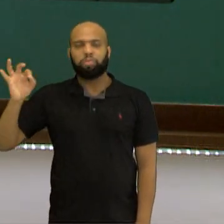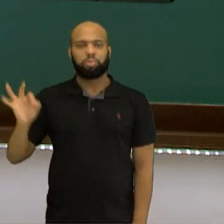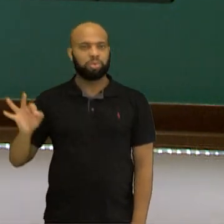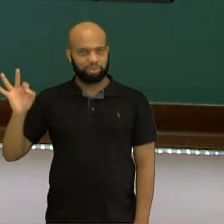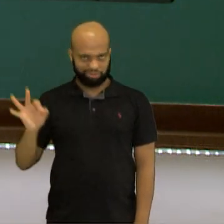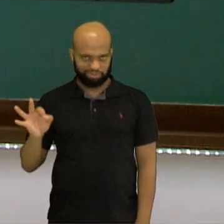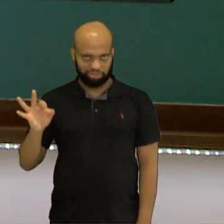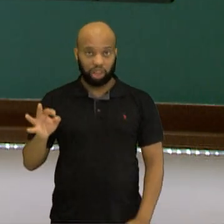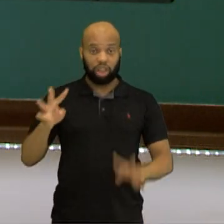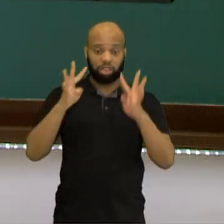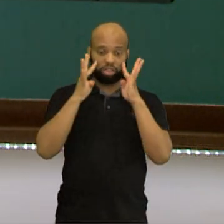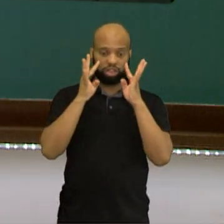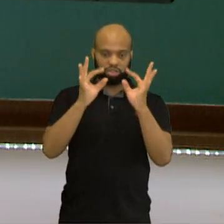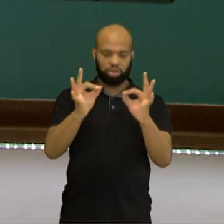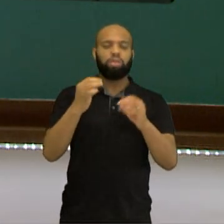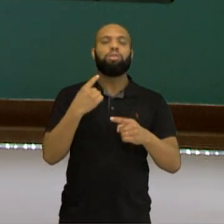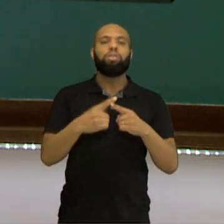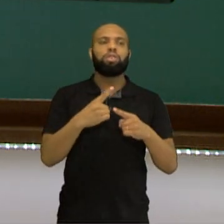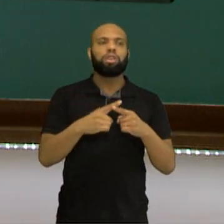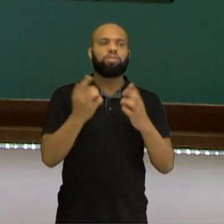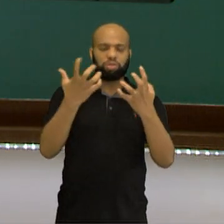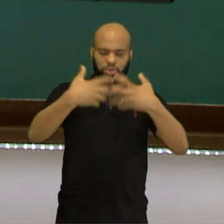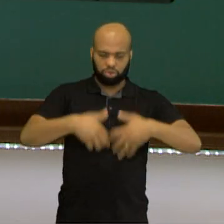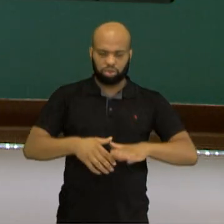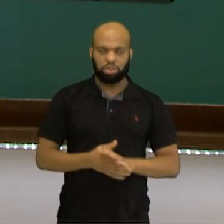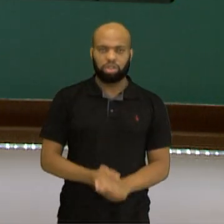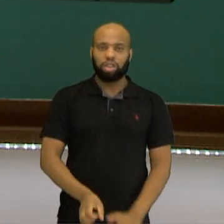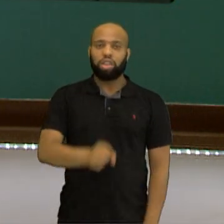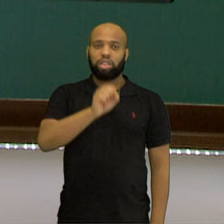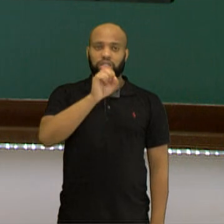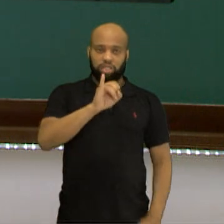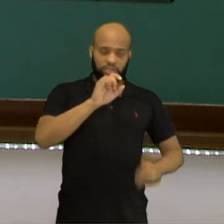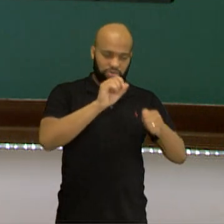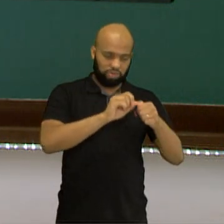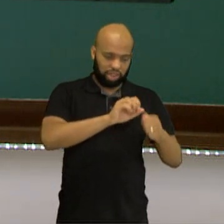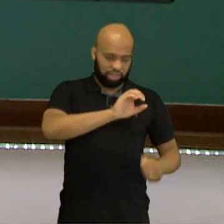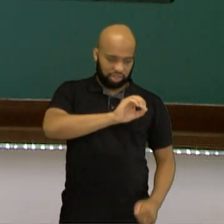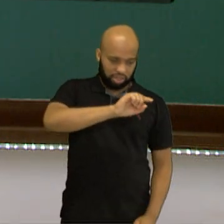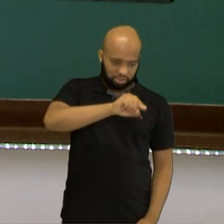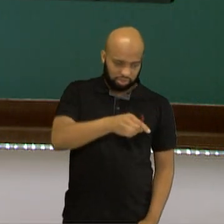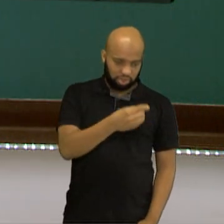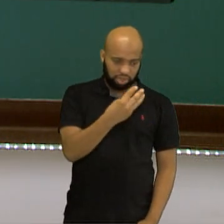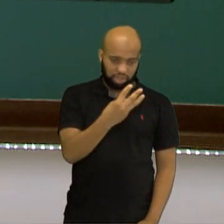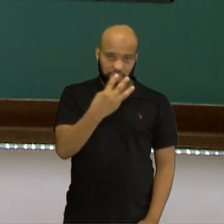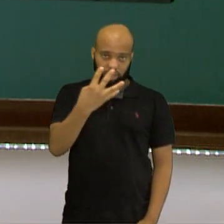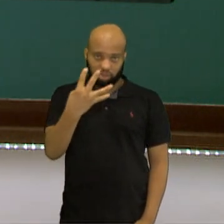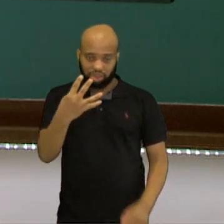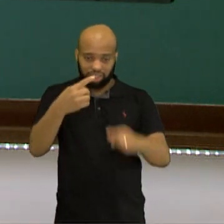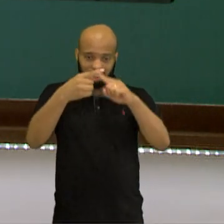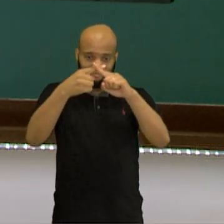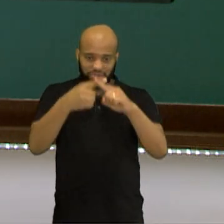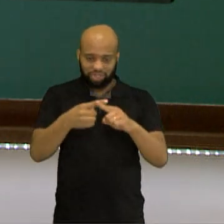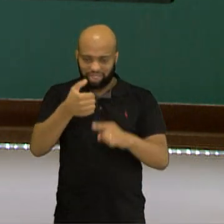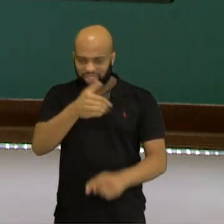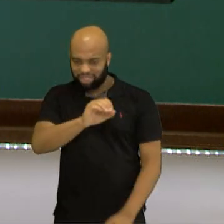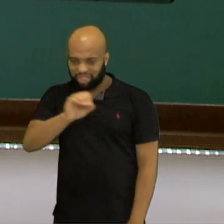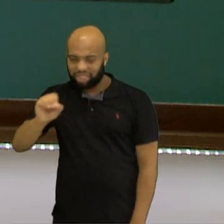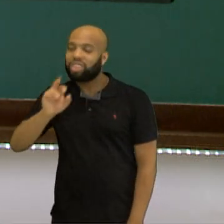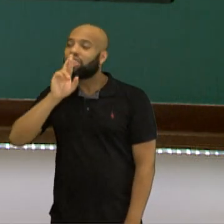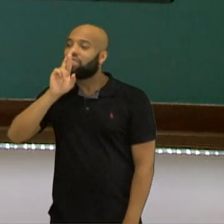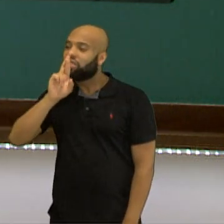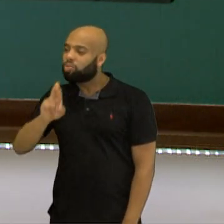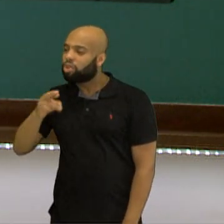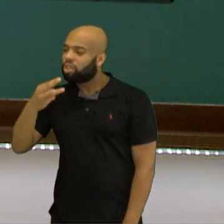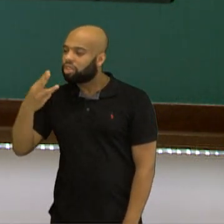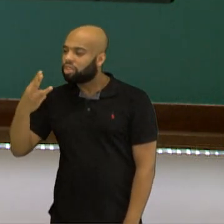isso funciona? Se eu multiplicar esse número por 100, 0,34 vezes 100, dá 34.